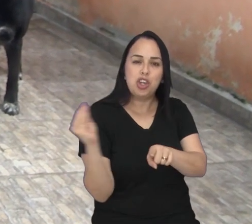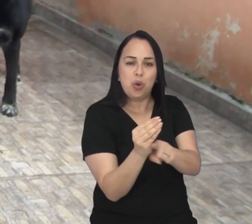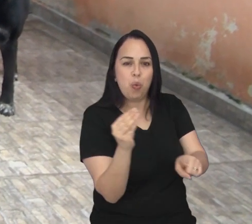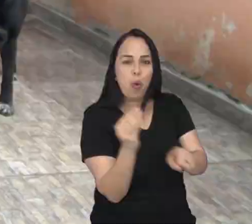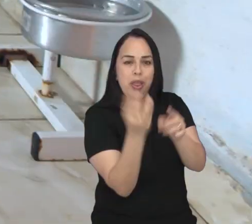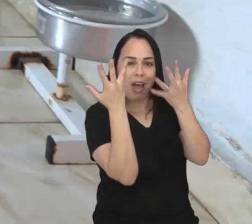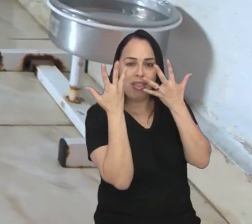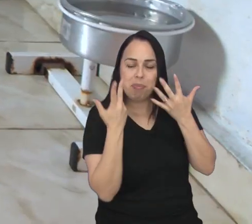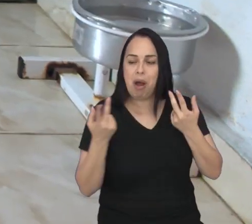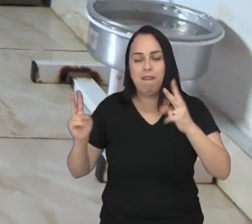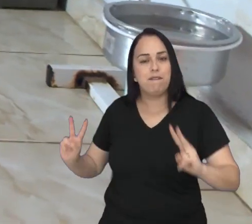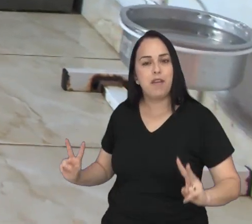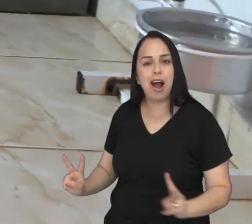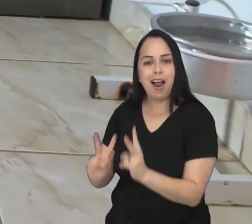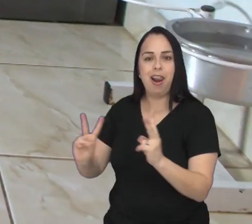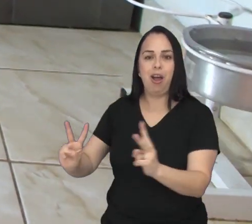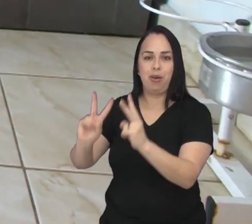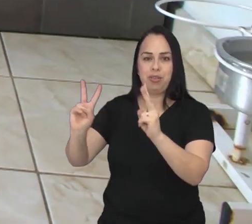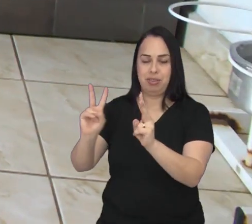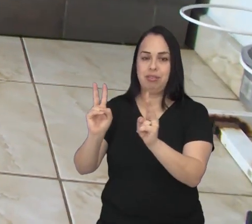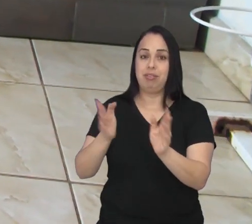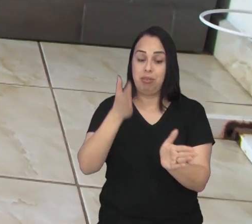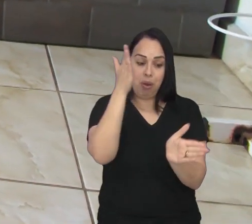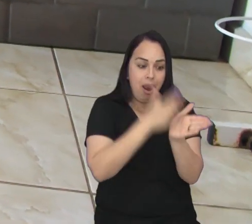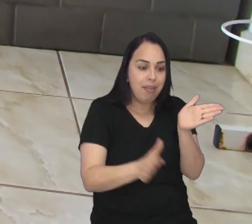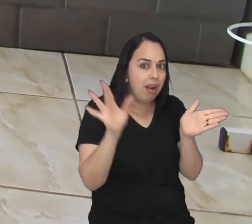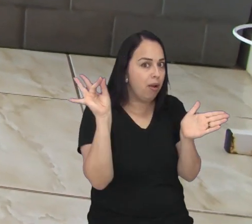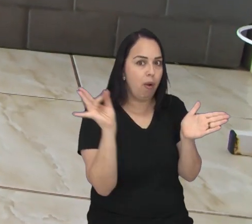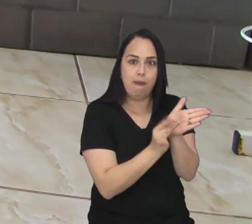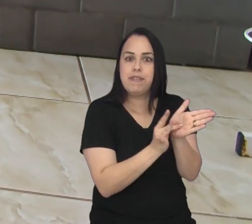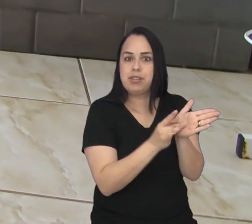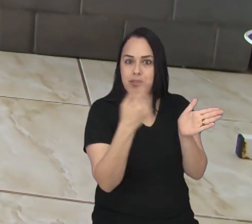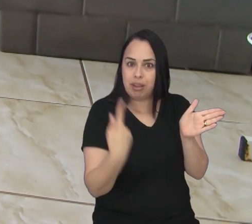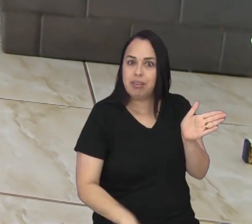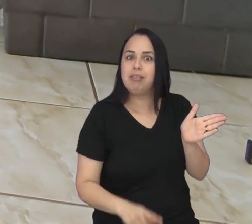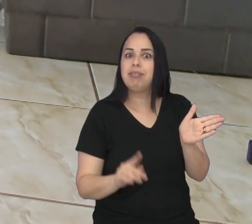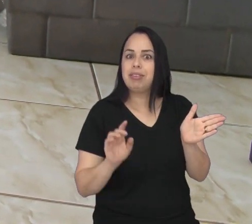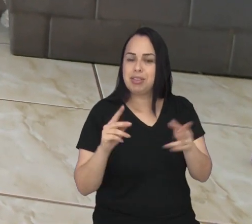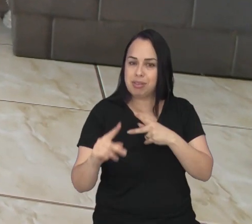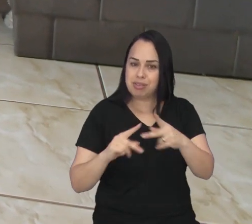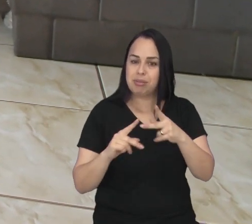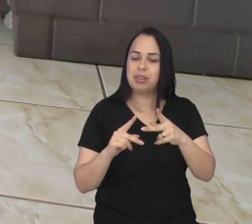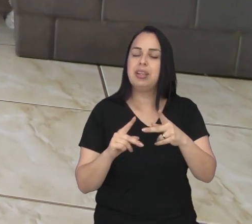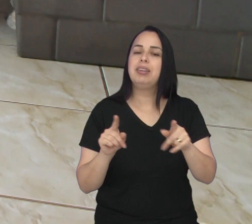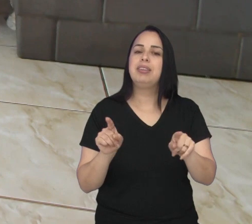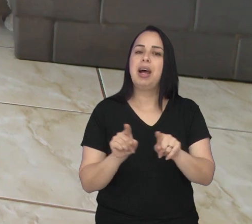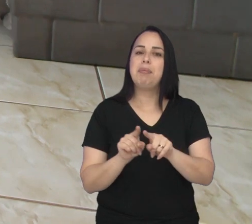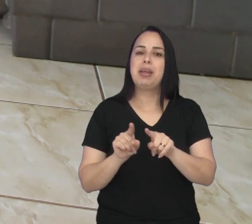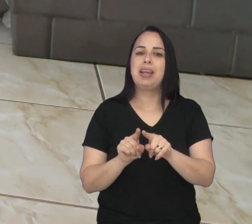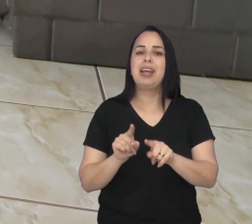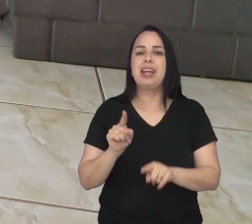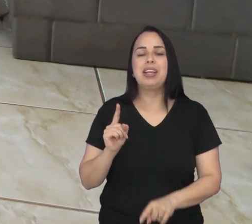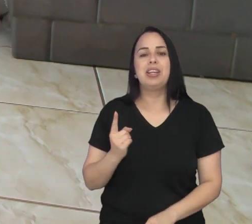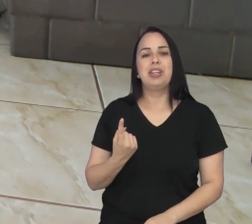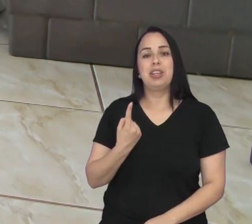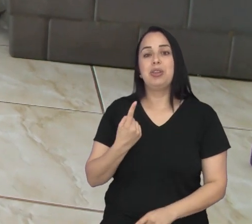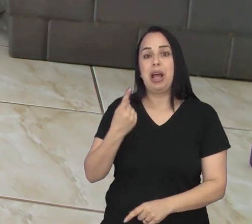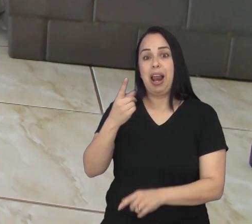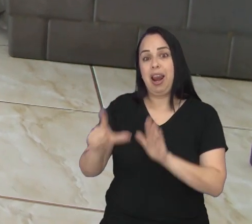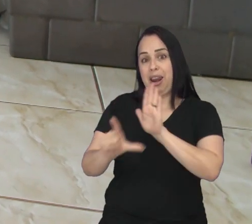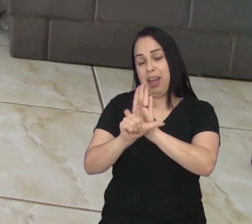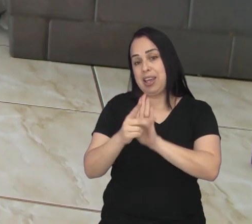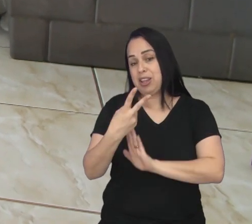Tutores e Cuidadores Solidários no calendário oficial de eventos da cidade. A lei, instituída em